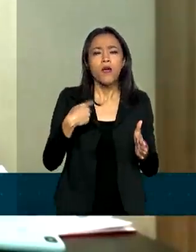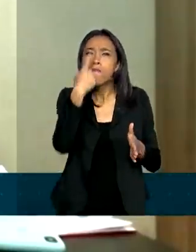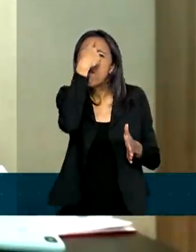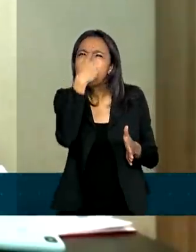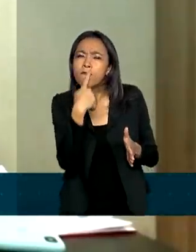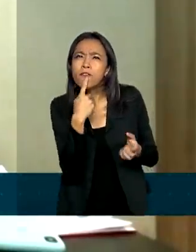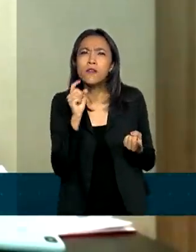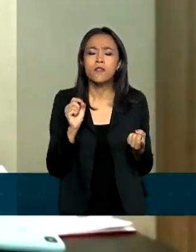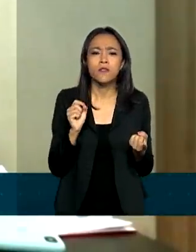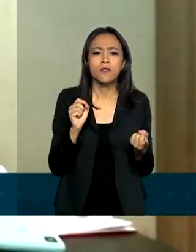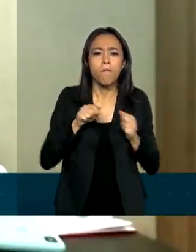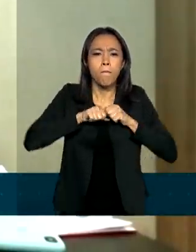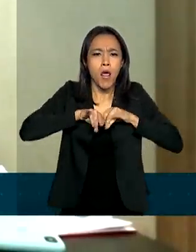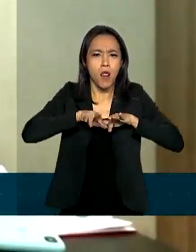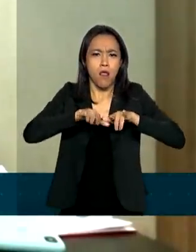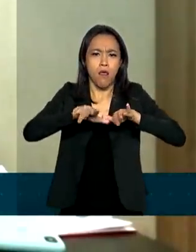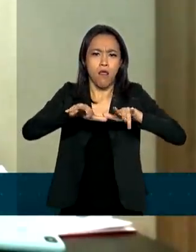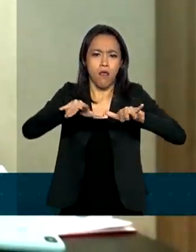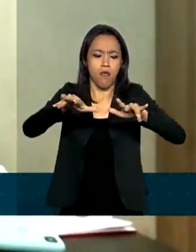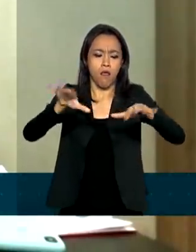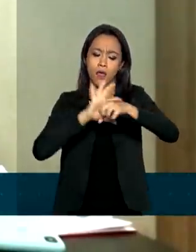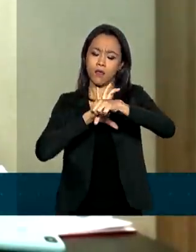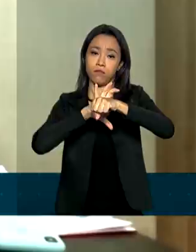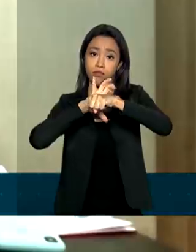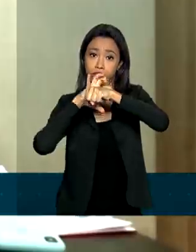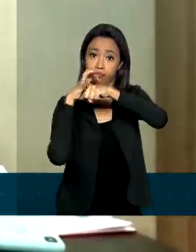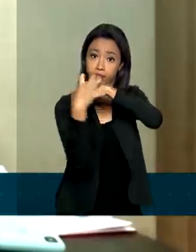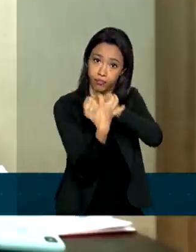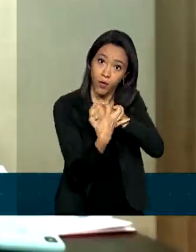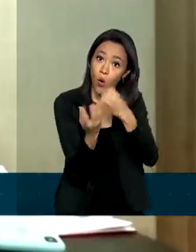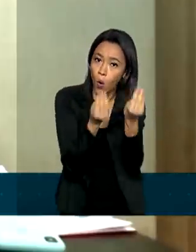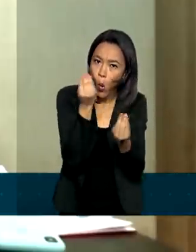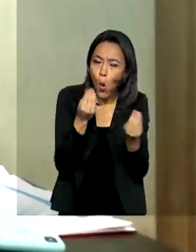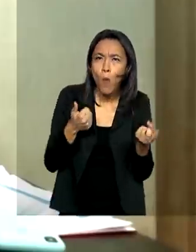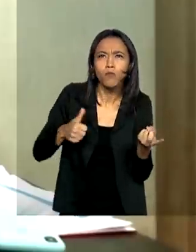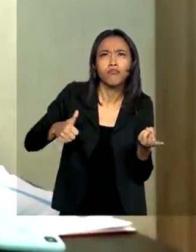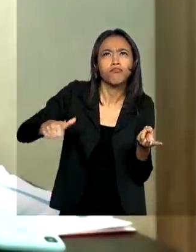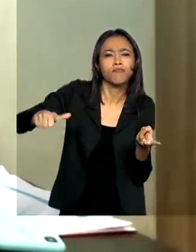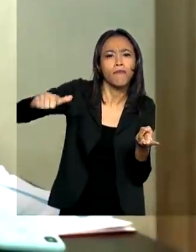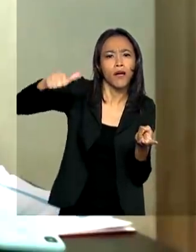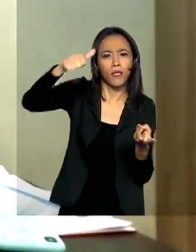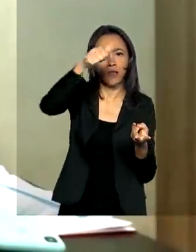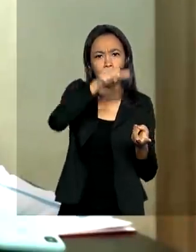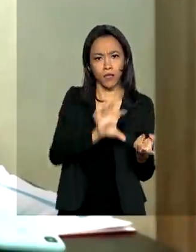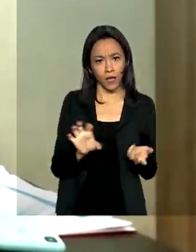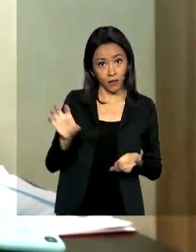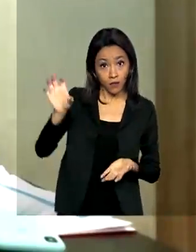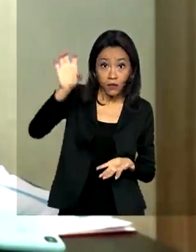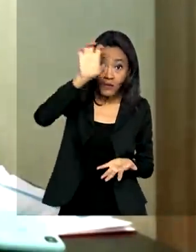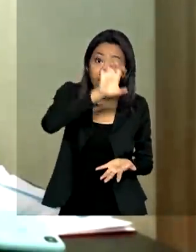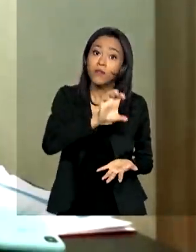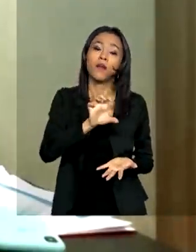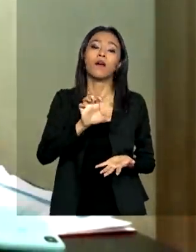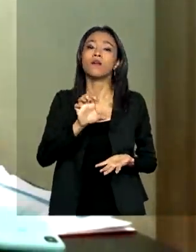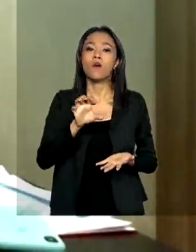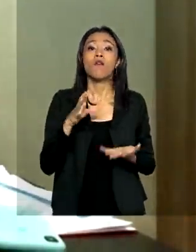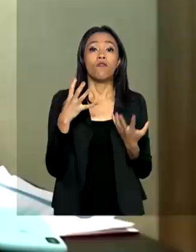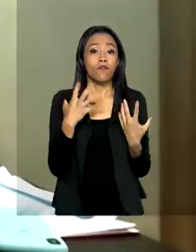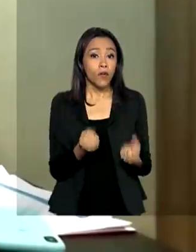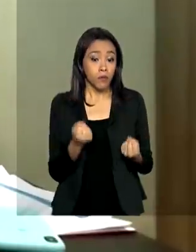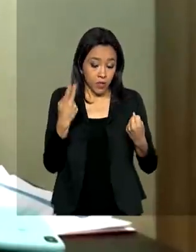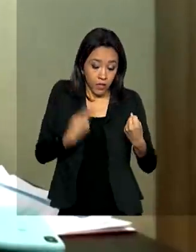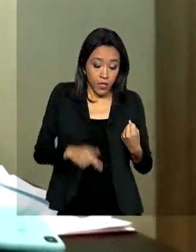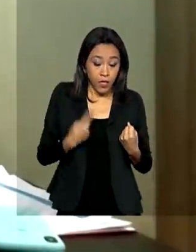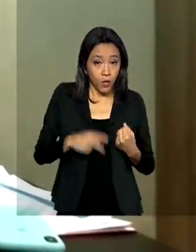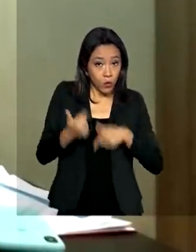comportamento da doença por região, bem como o padrão de evolução da epidemia em cada localidade, definimos que as nossas